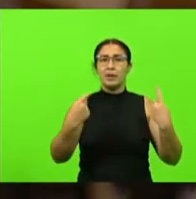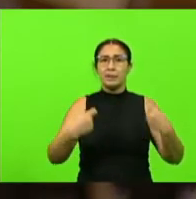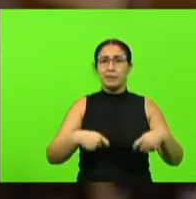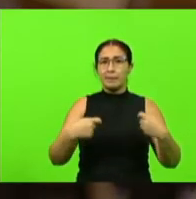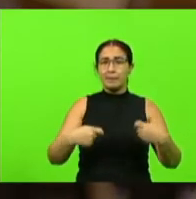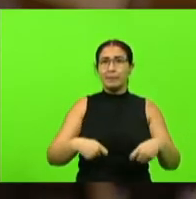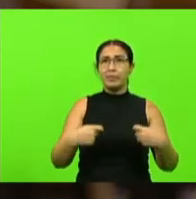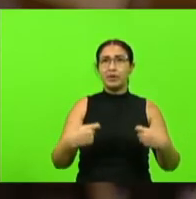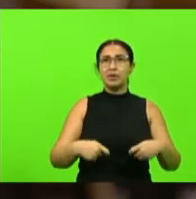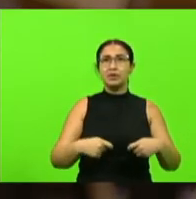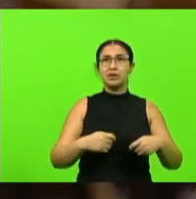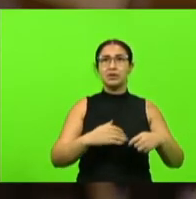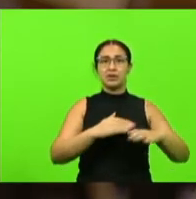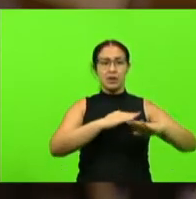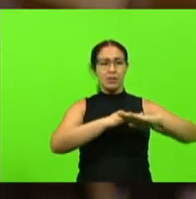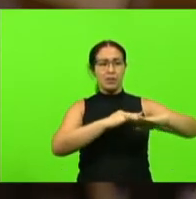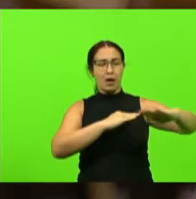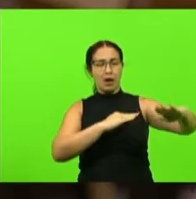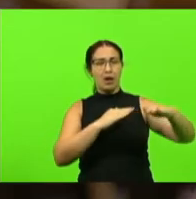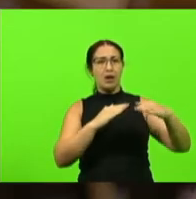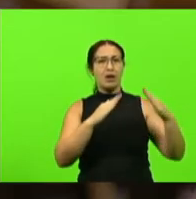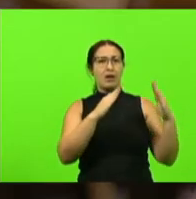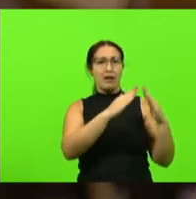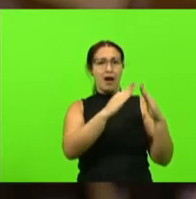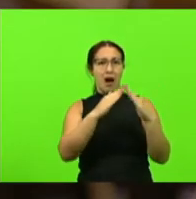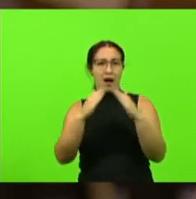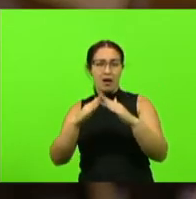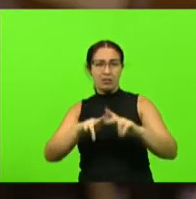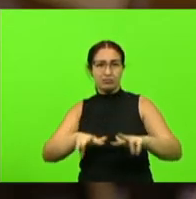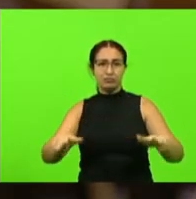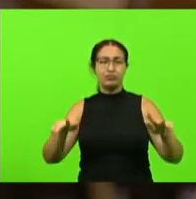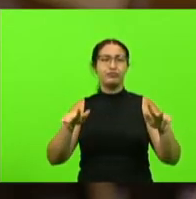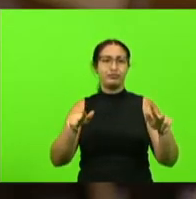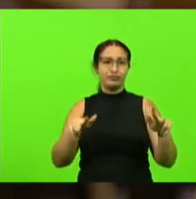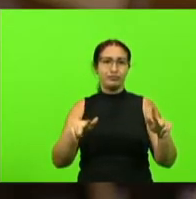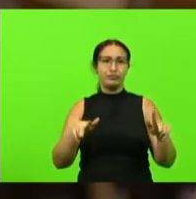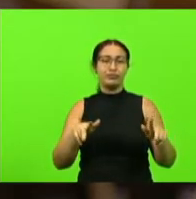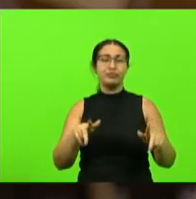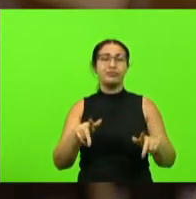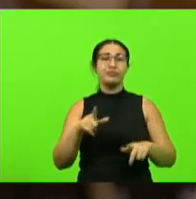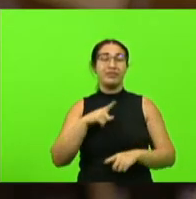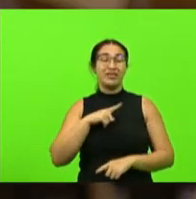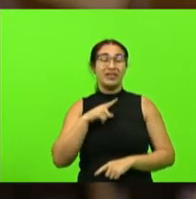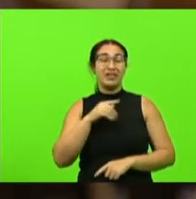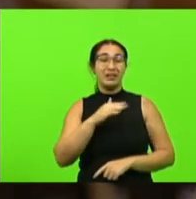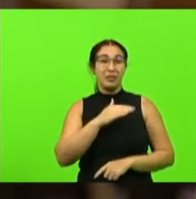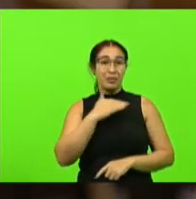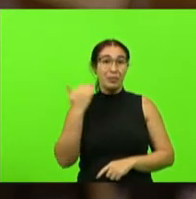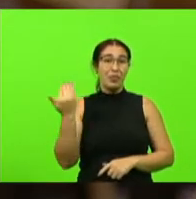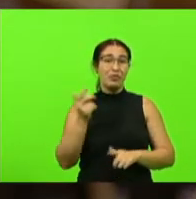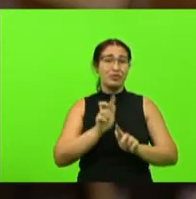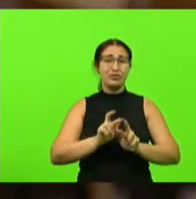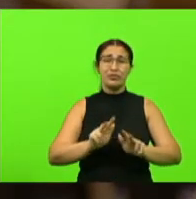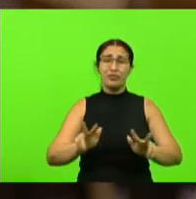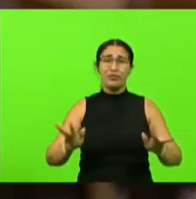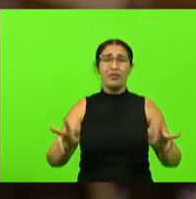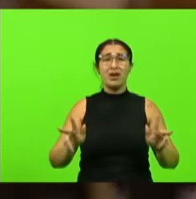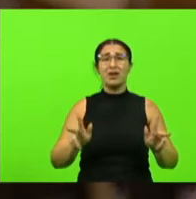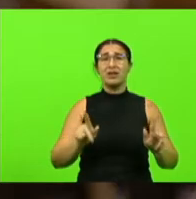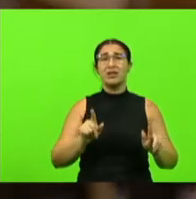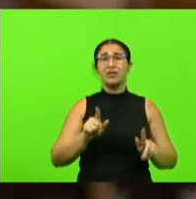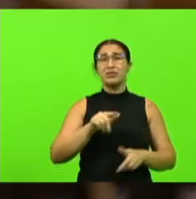loteamentos enfim da expansão urbana nós temos visto a morte e a perda de vários animais silvestres